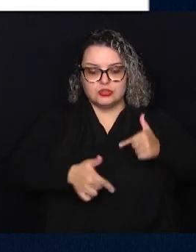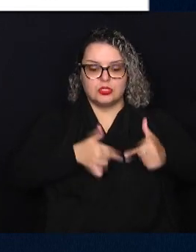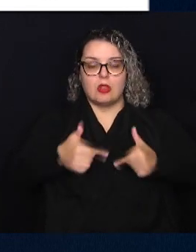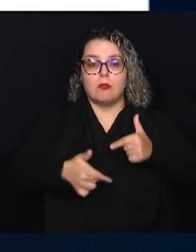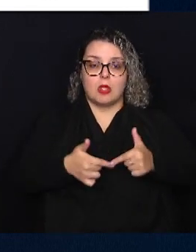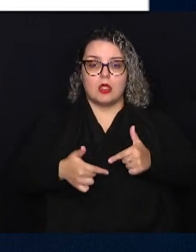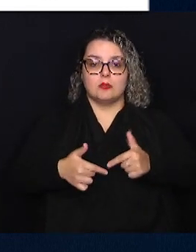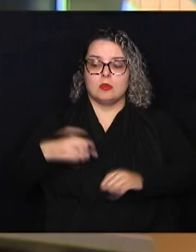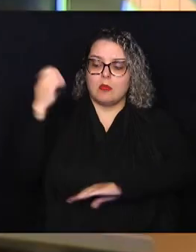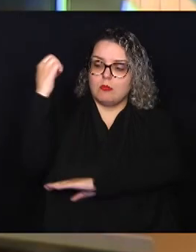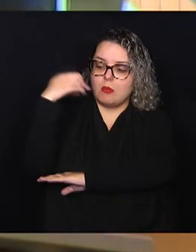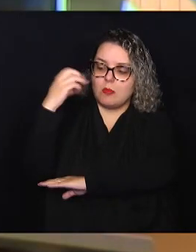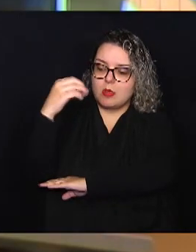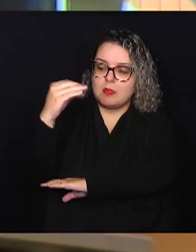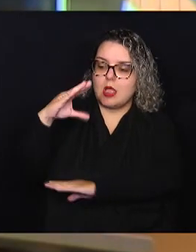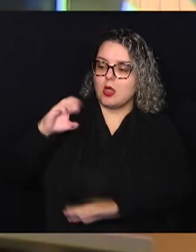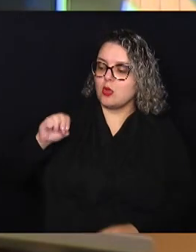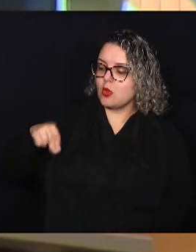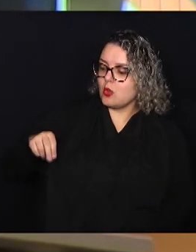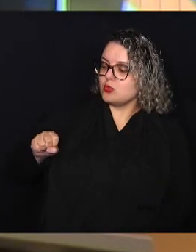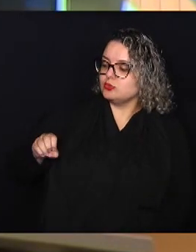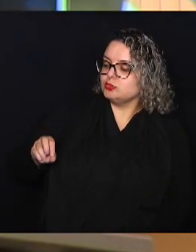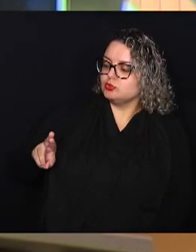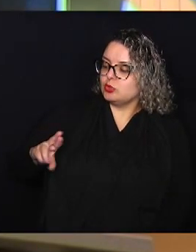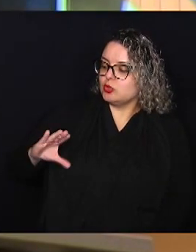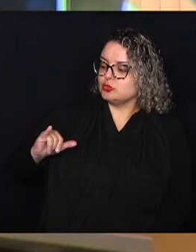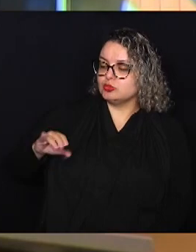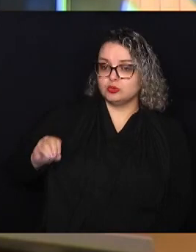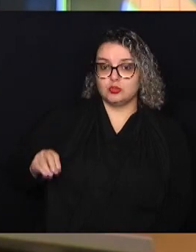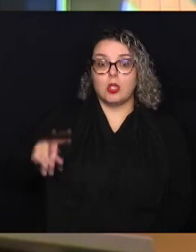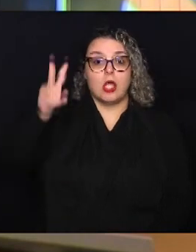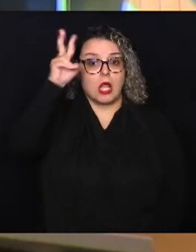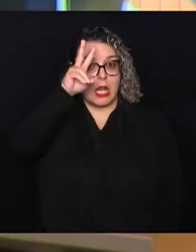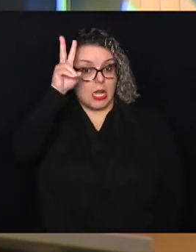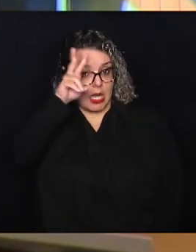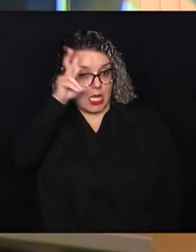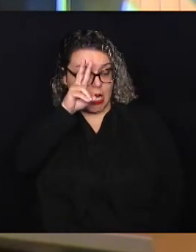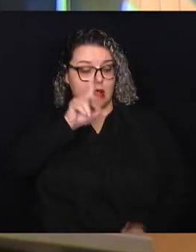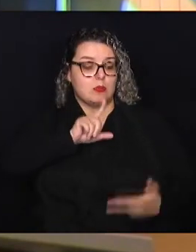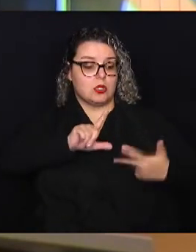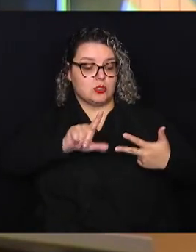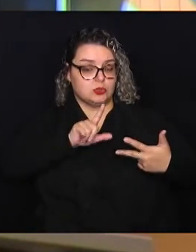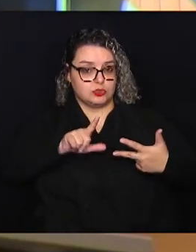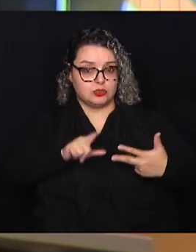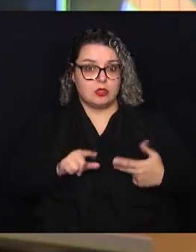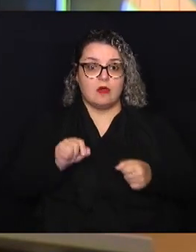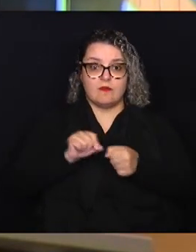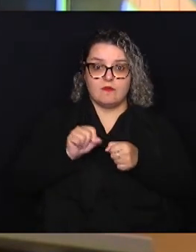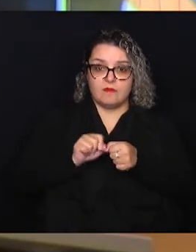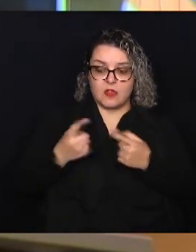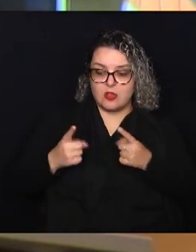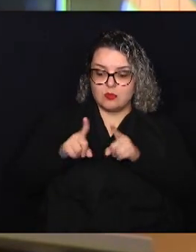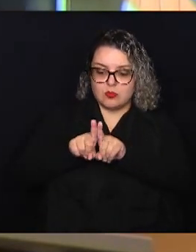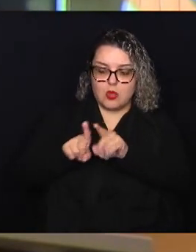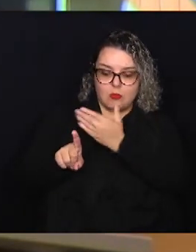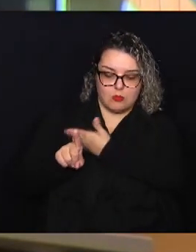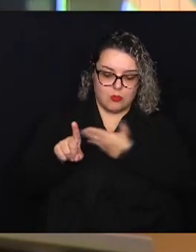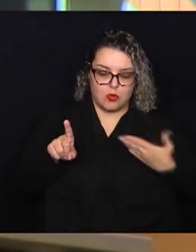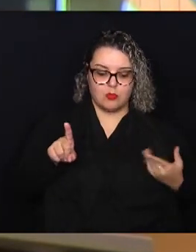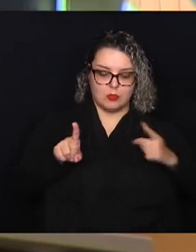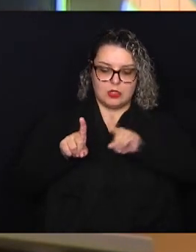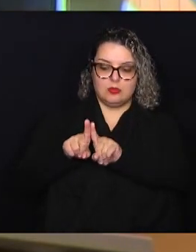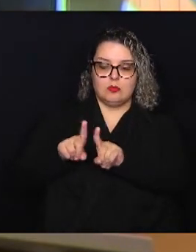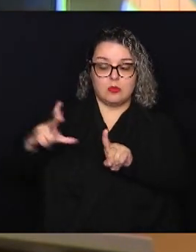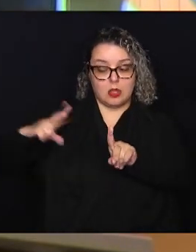de iluminação pública. O vereador lembra que o Legislativo já aprovou a realização de uma parceria público-privada